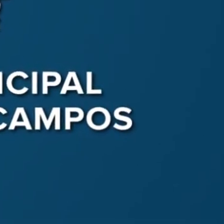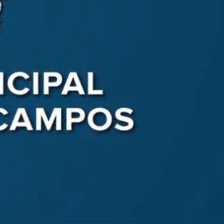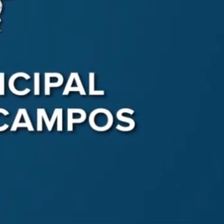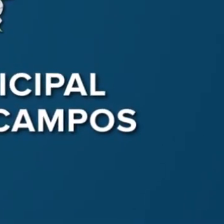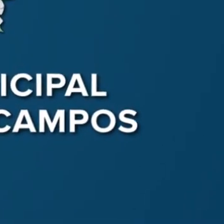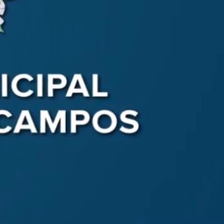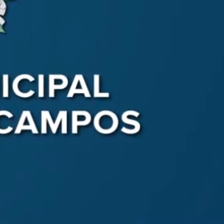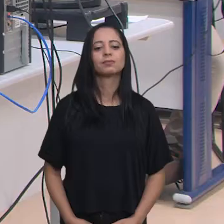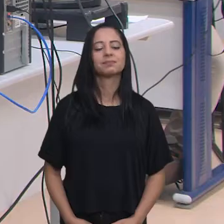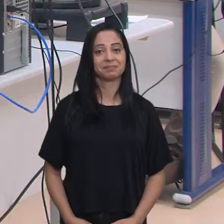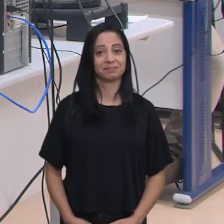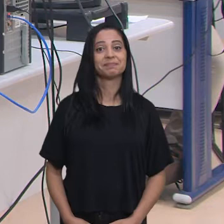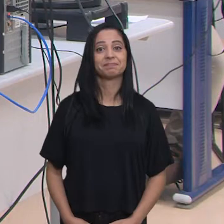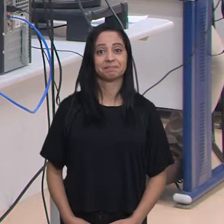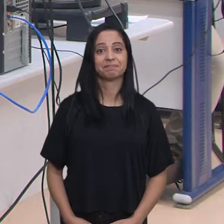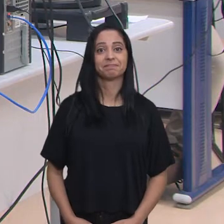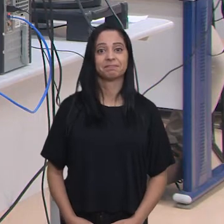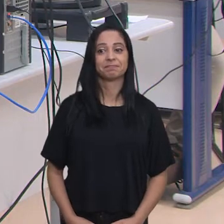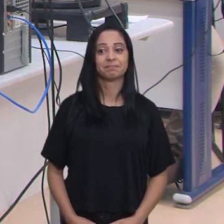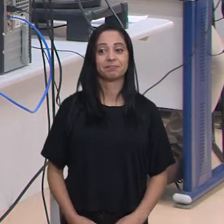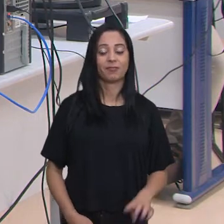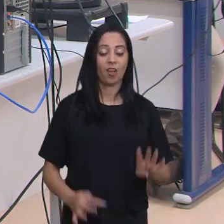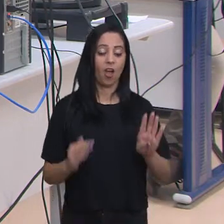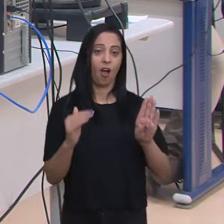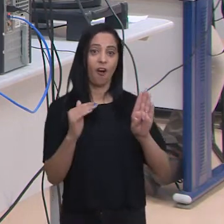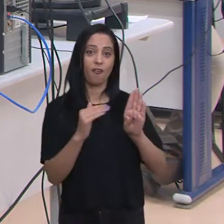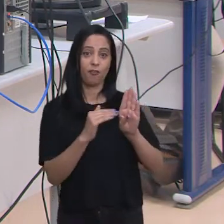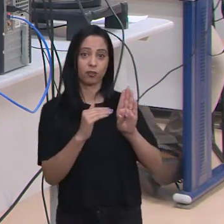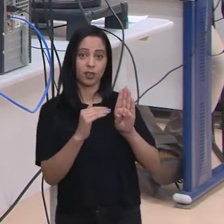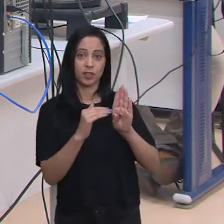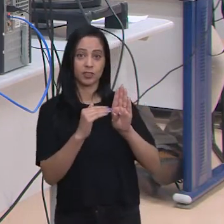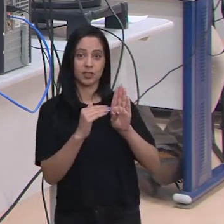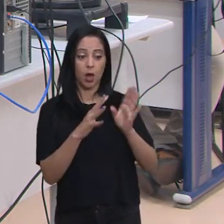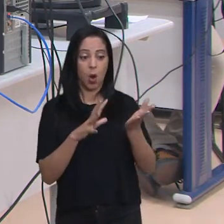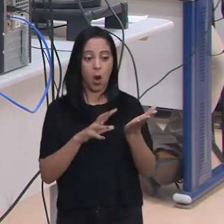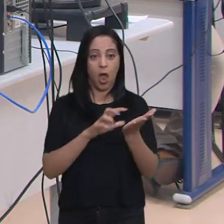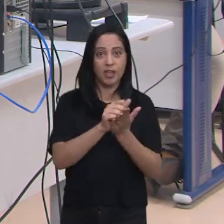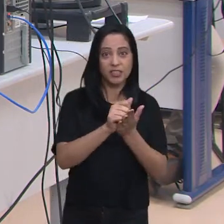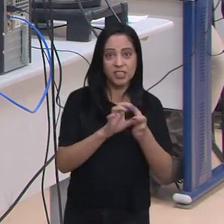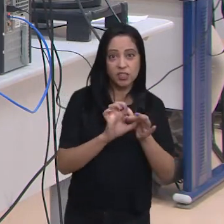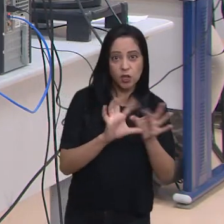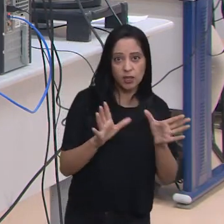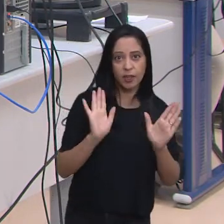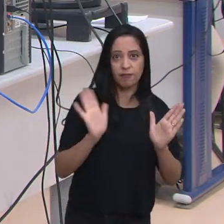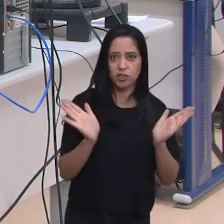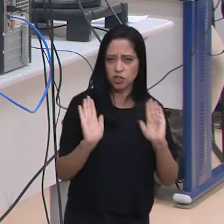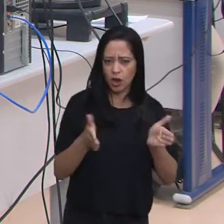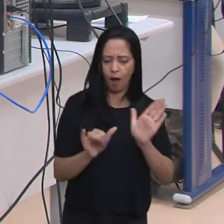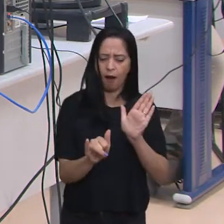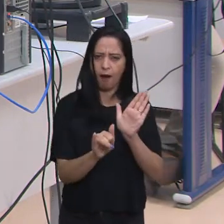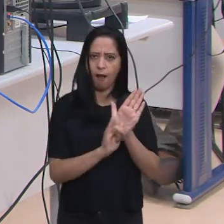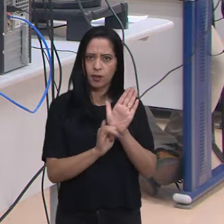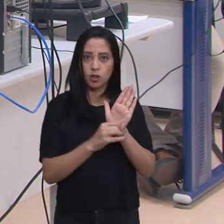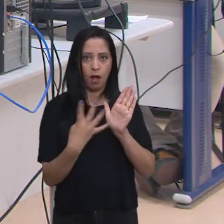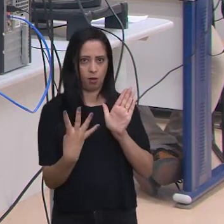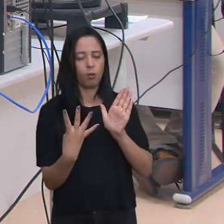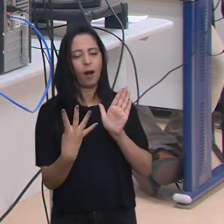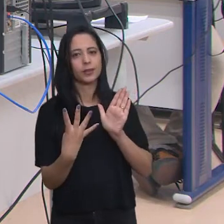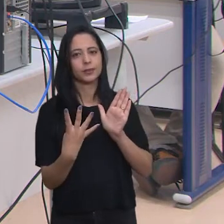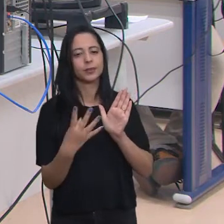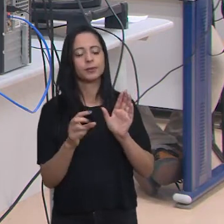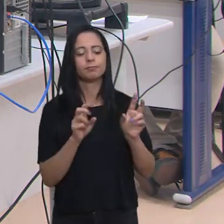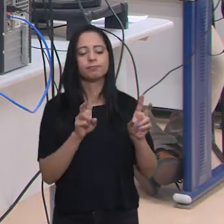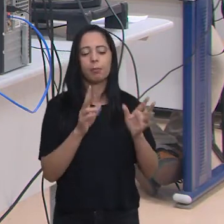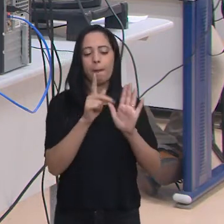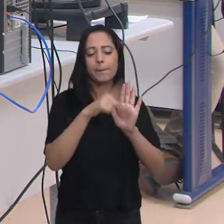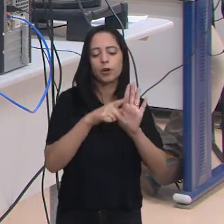E a Fundação Cultural Cassiano Ricardo abriu inscrições para quatro editais do Fundo Municipal da Cultura que